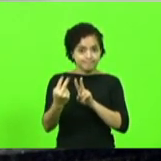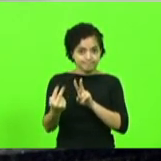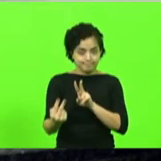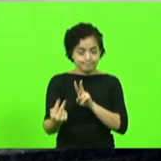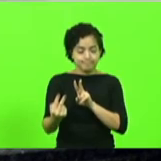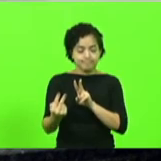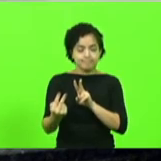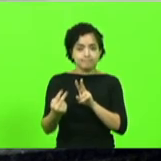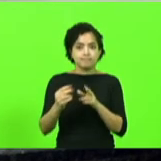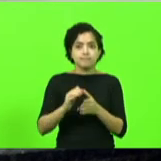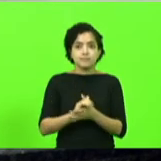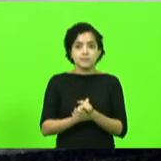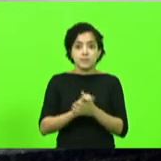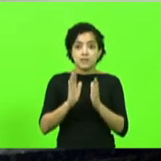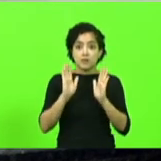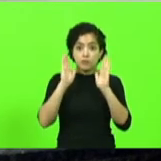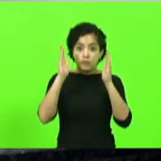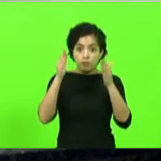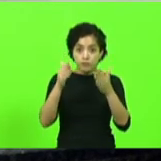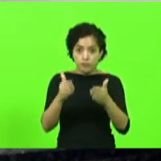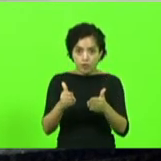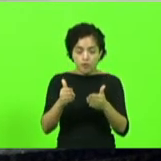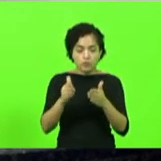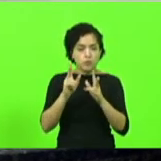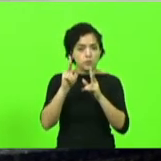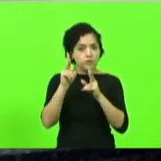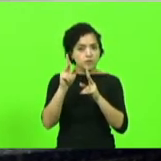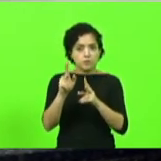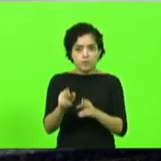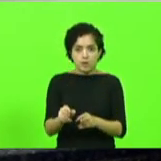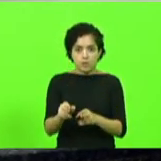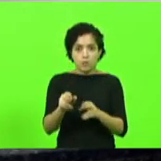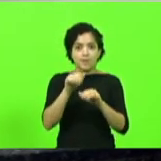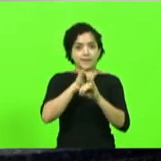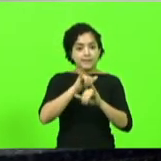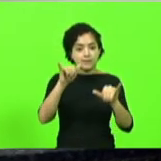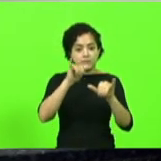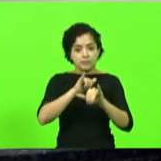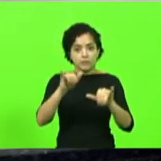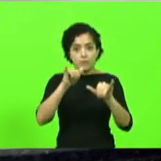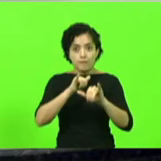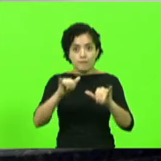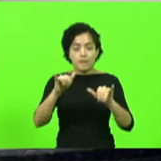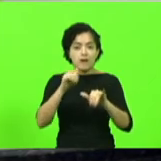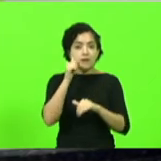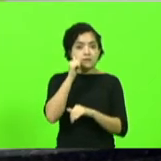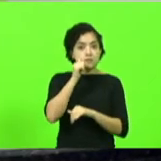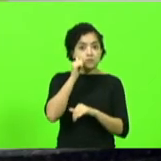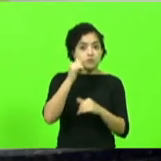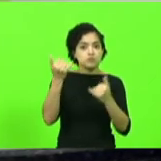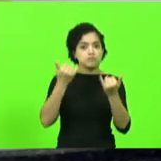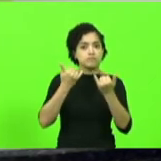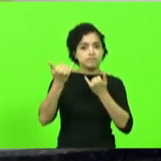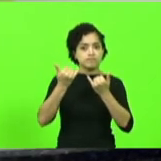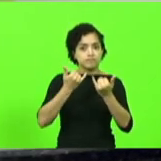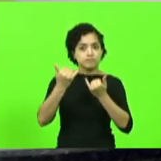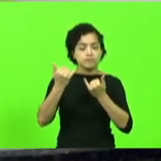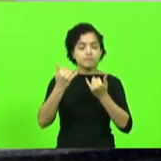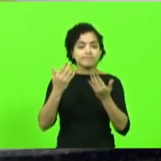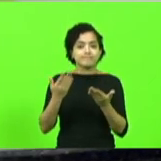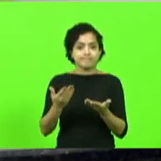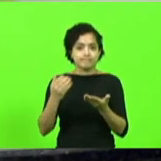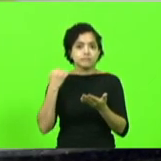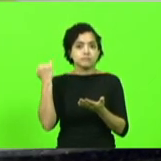O foco é sempre o mesmo, informar as mulheres sobre a importância